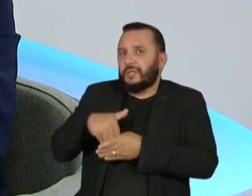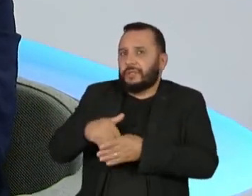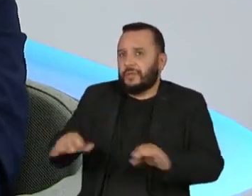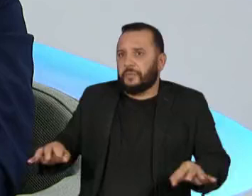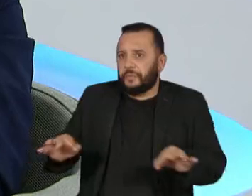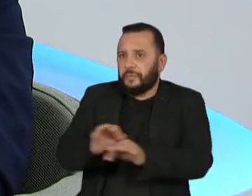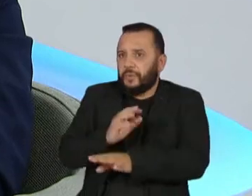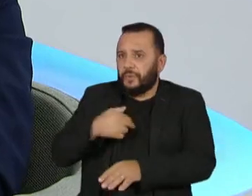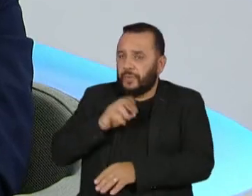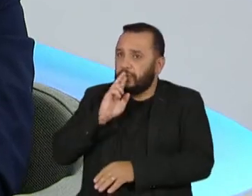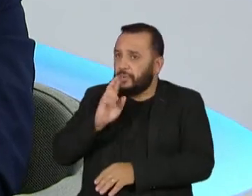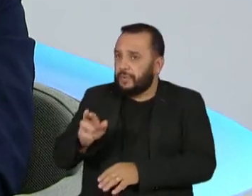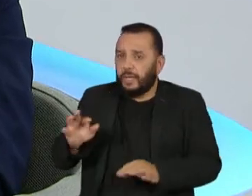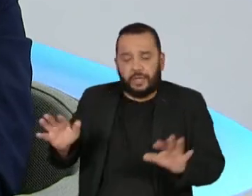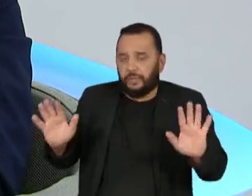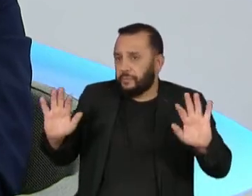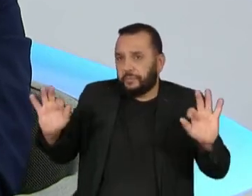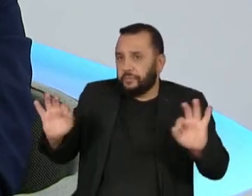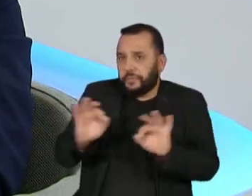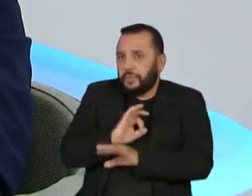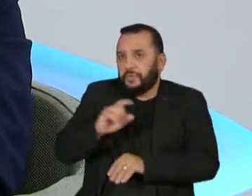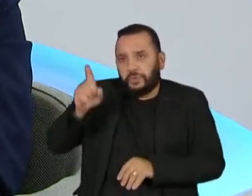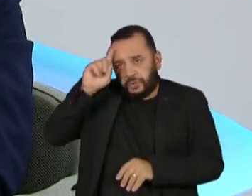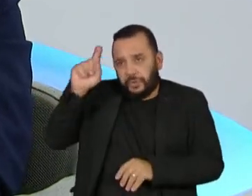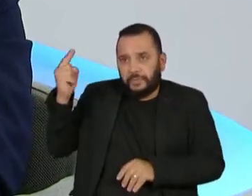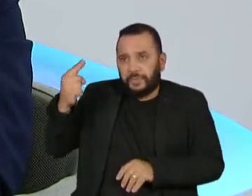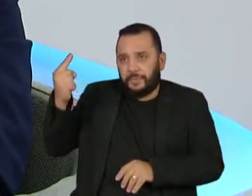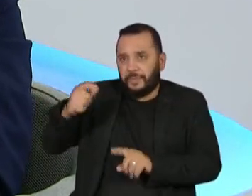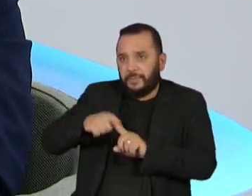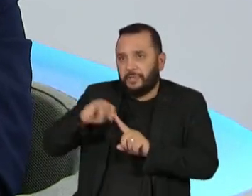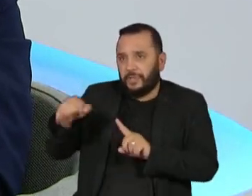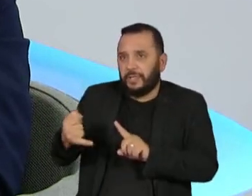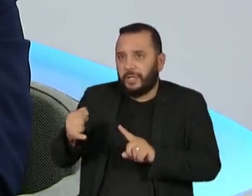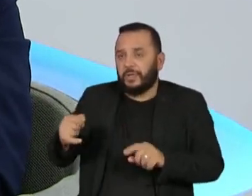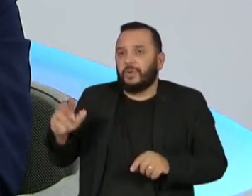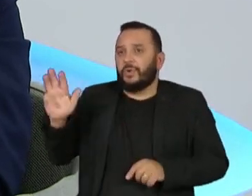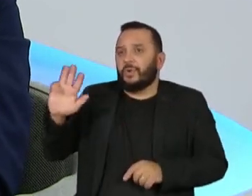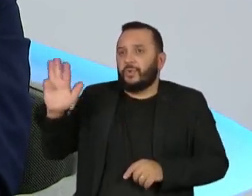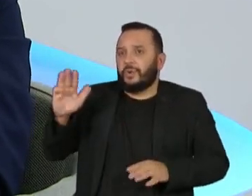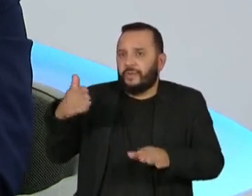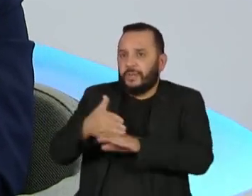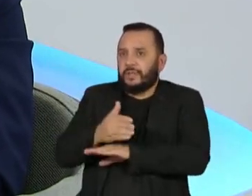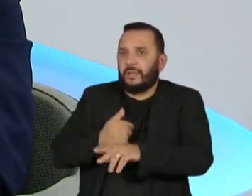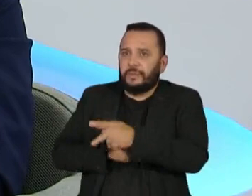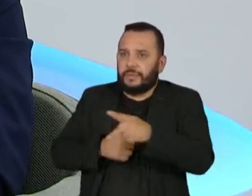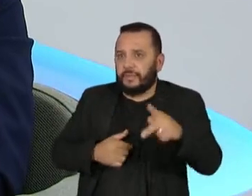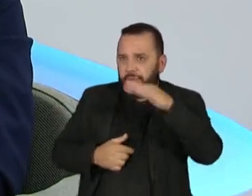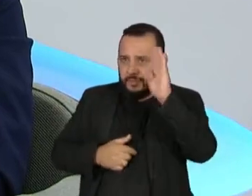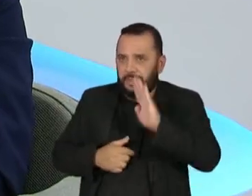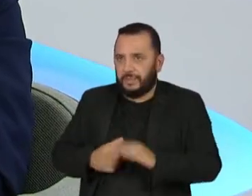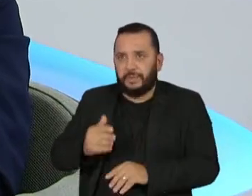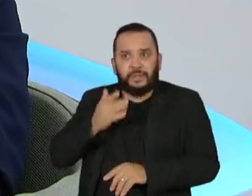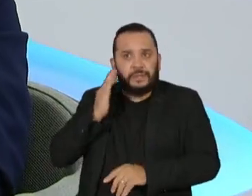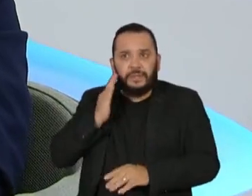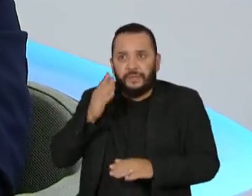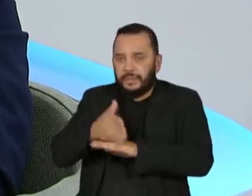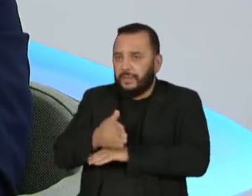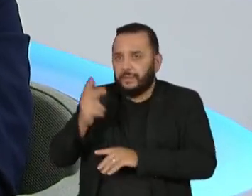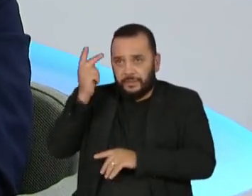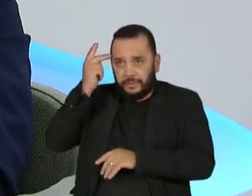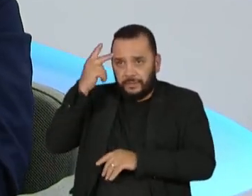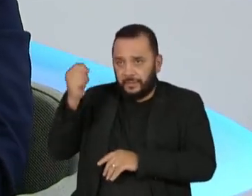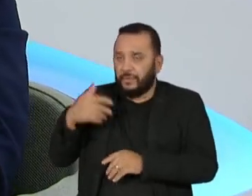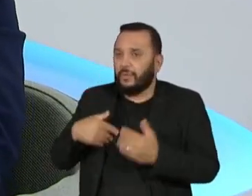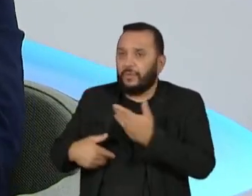o resultado foi proclamado e, dia 1º de janeiro, o Lula vai assumir a presidência da República, o Tarcísio vai assumir em São Paulo e os